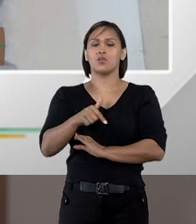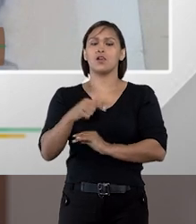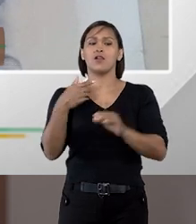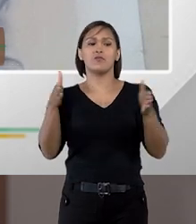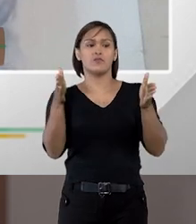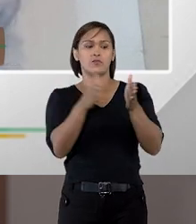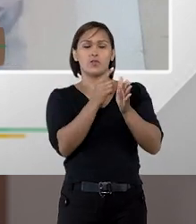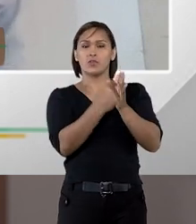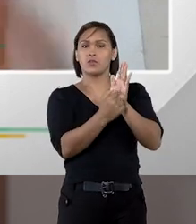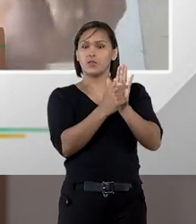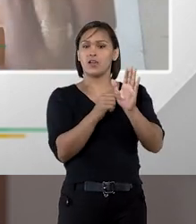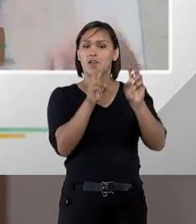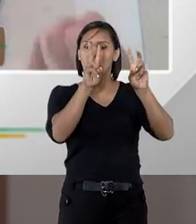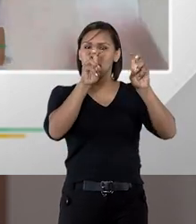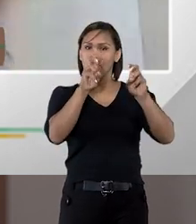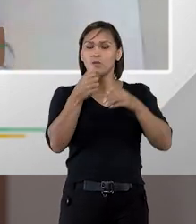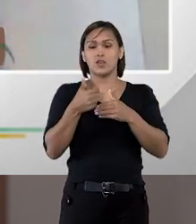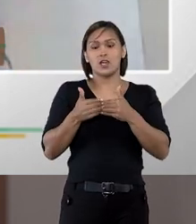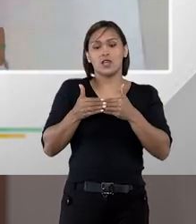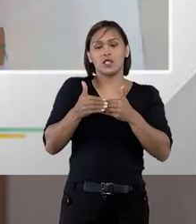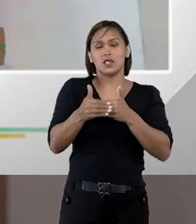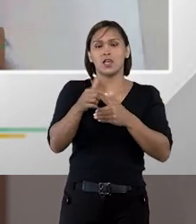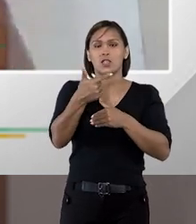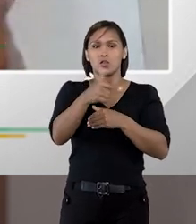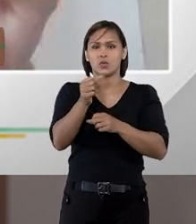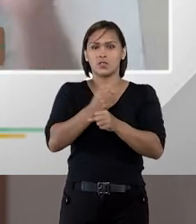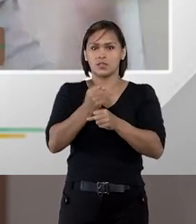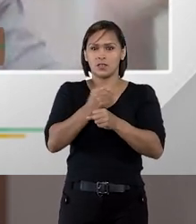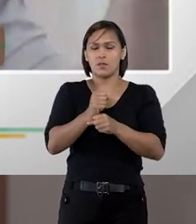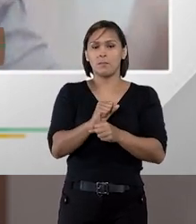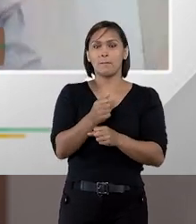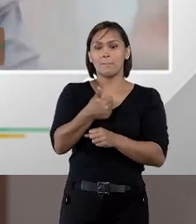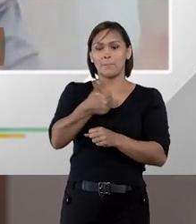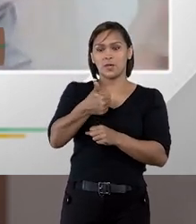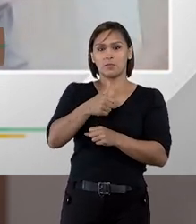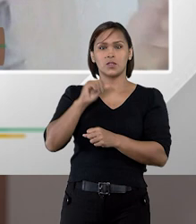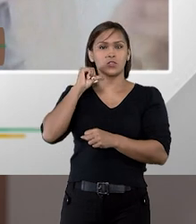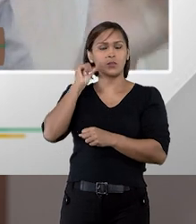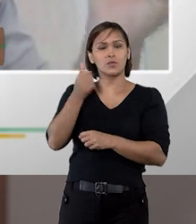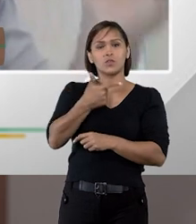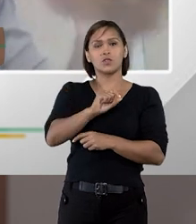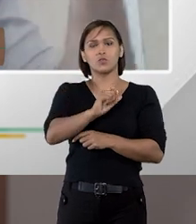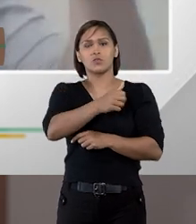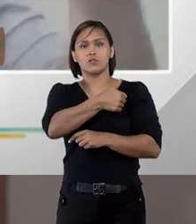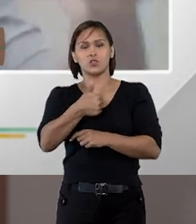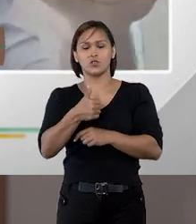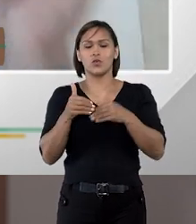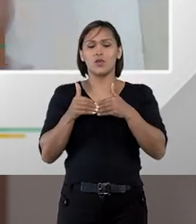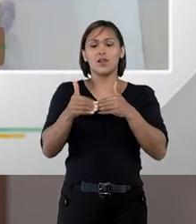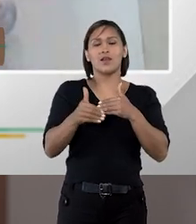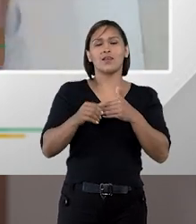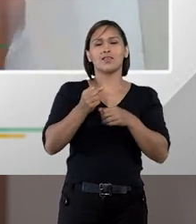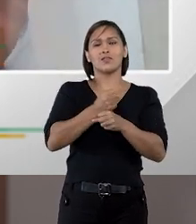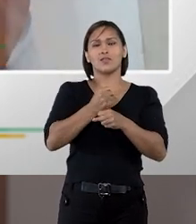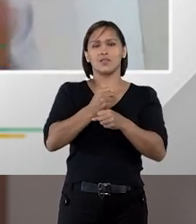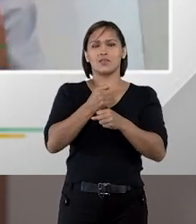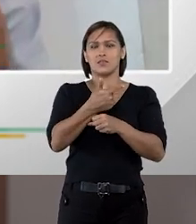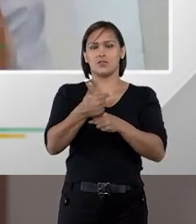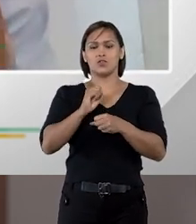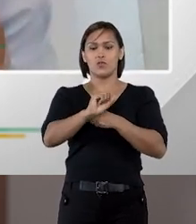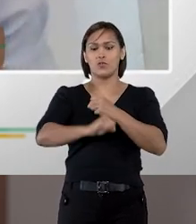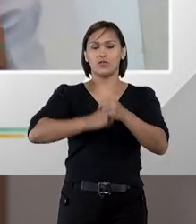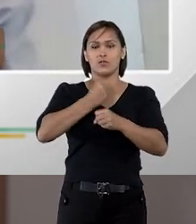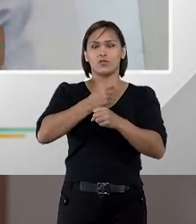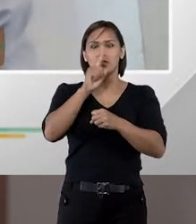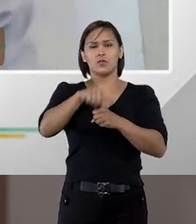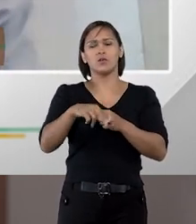foram revogados a termo, daqui a dois anos, ou melhor, de 1º de abril de 2021 a dois anos. O que